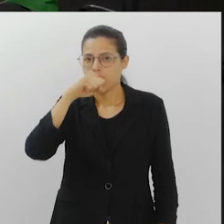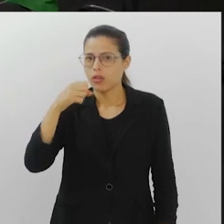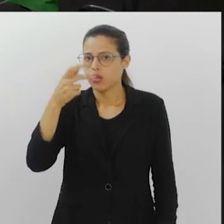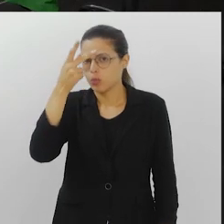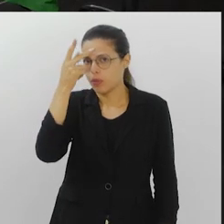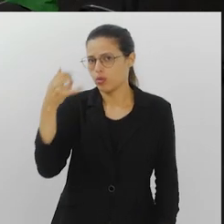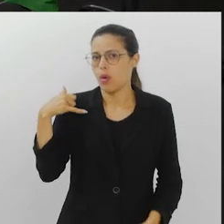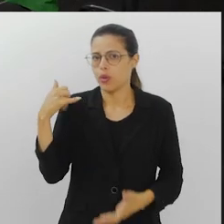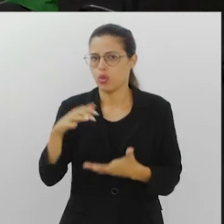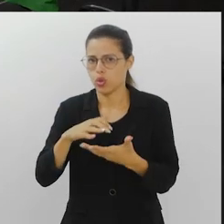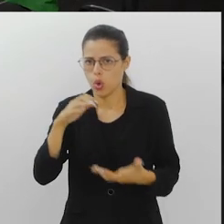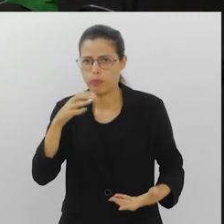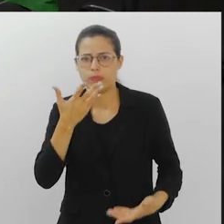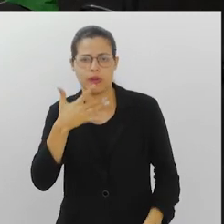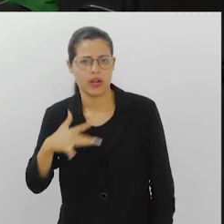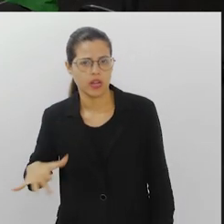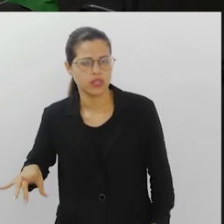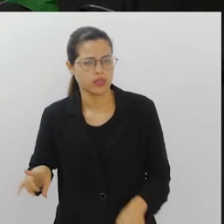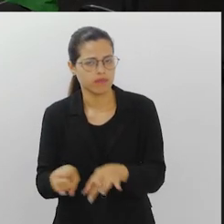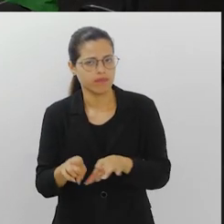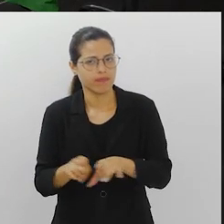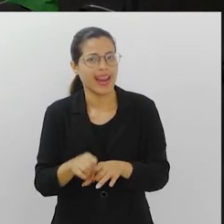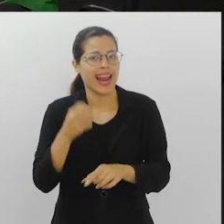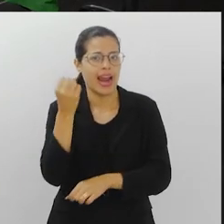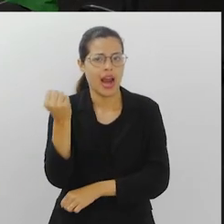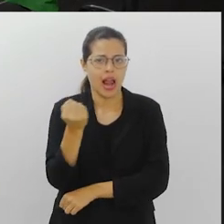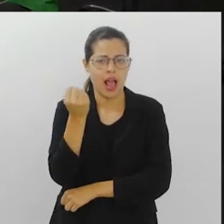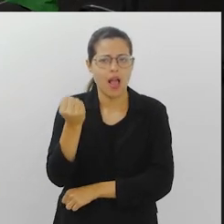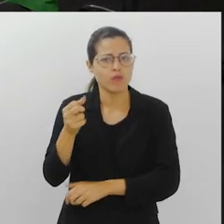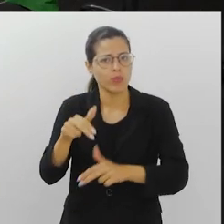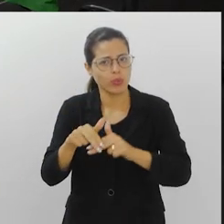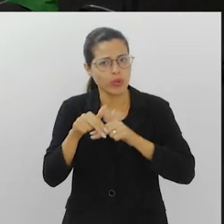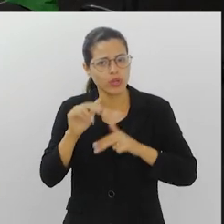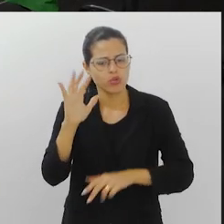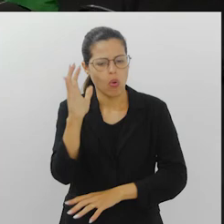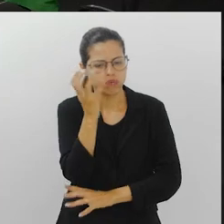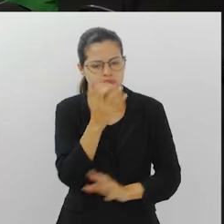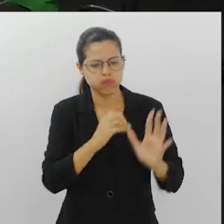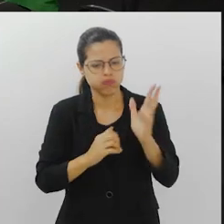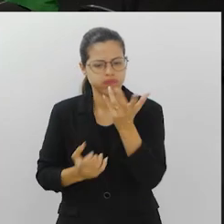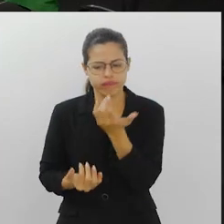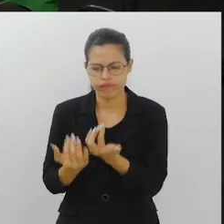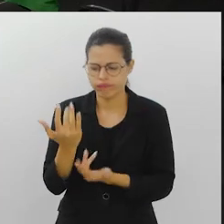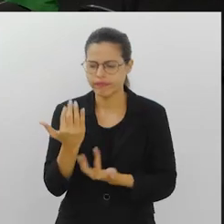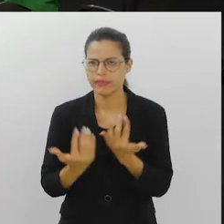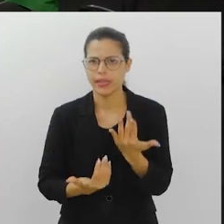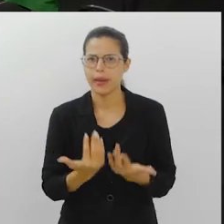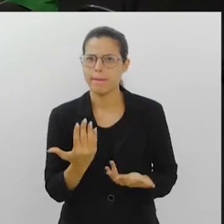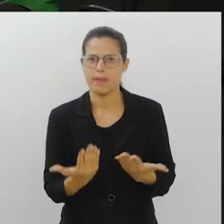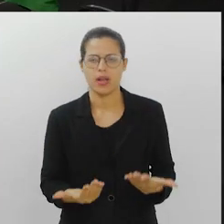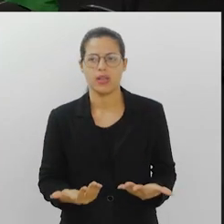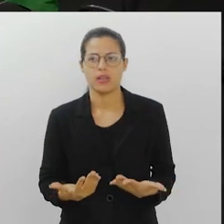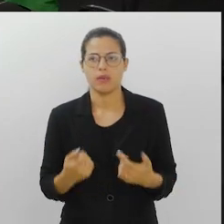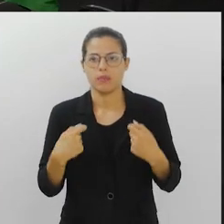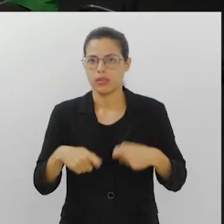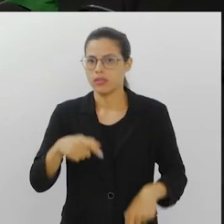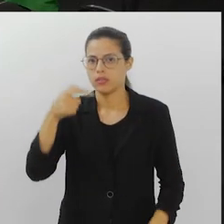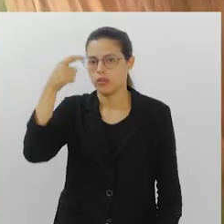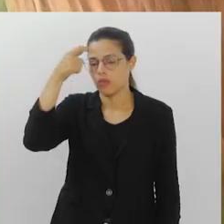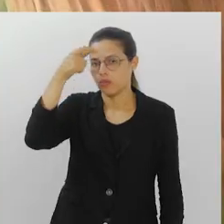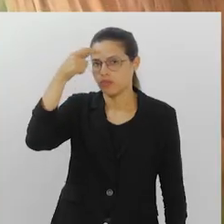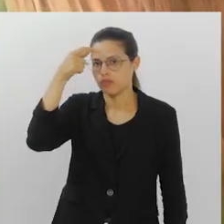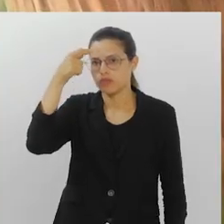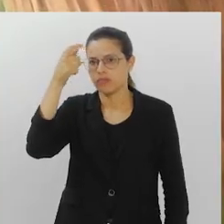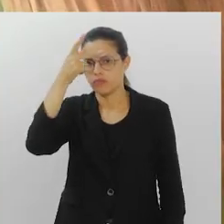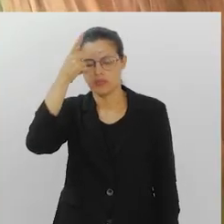para as crianças, estão gravíssimas por conta das queimadas. Então, a consciência, a conscientização das